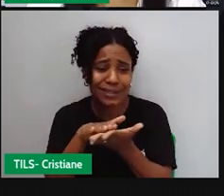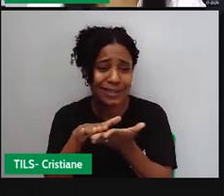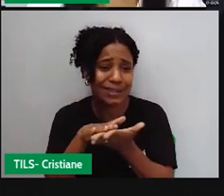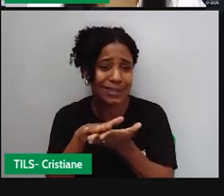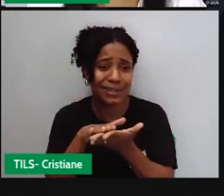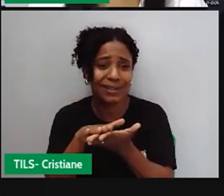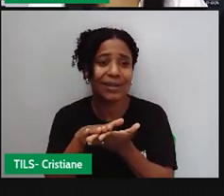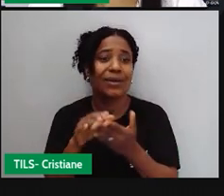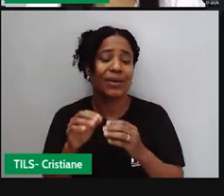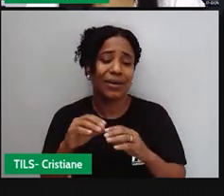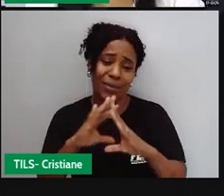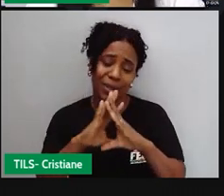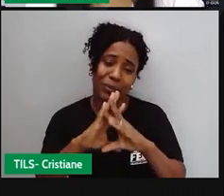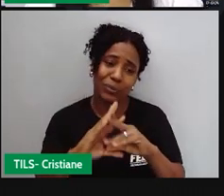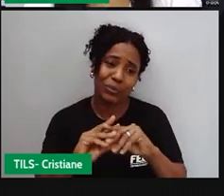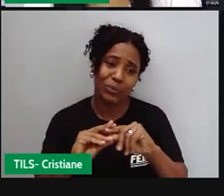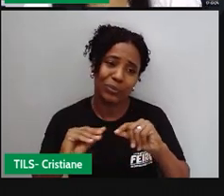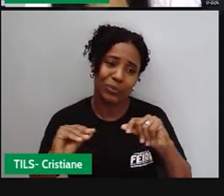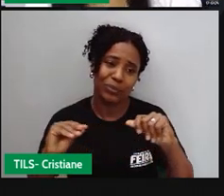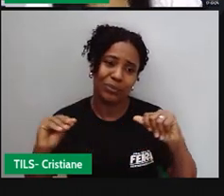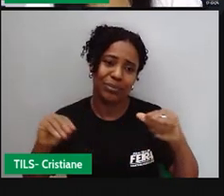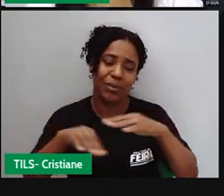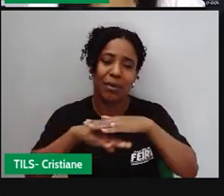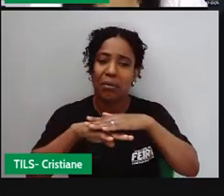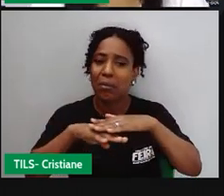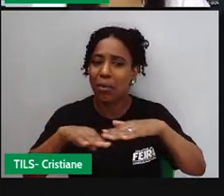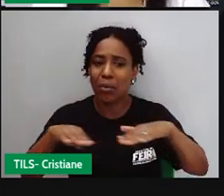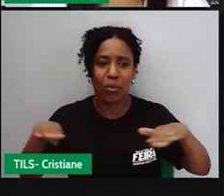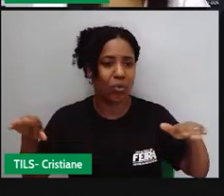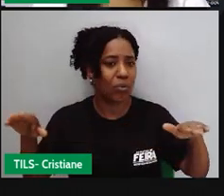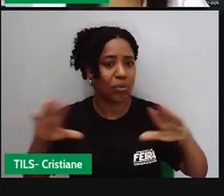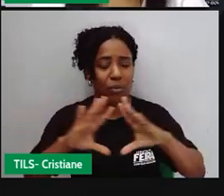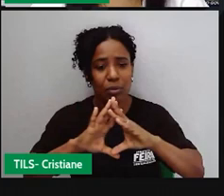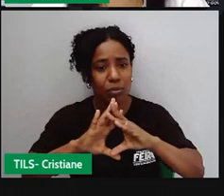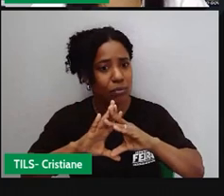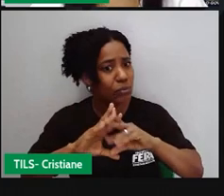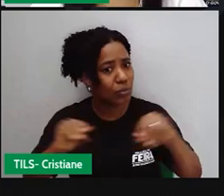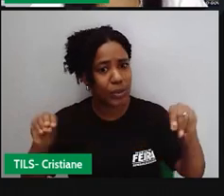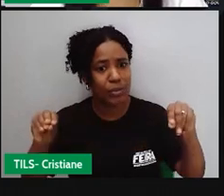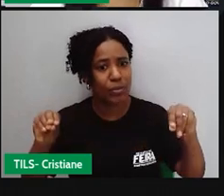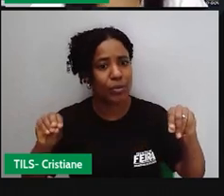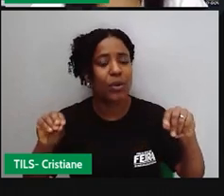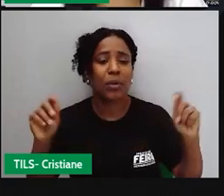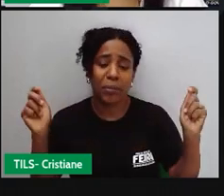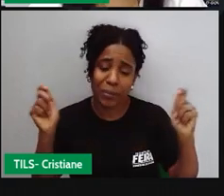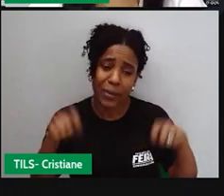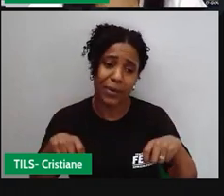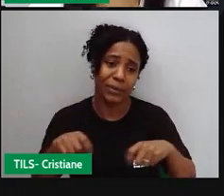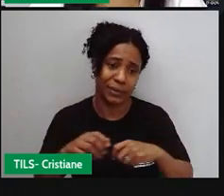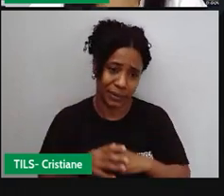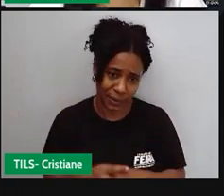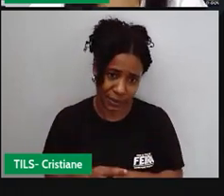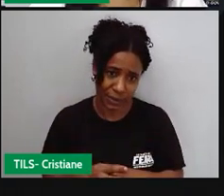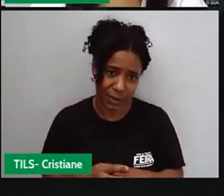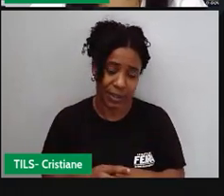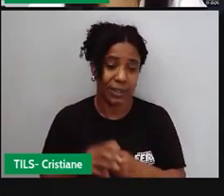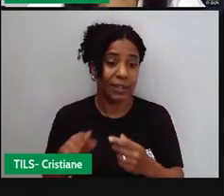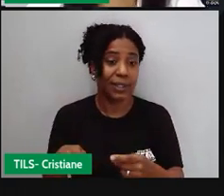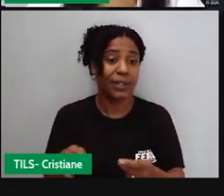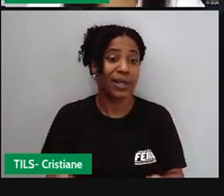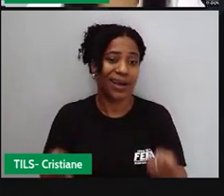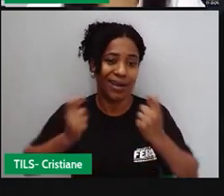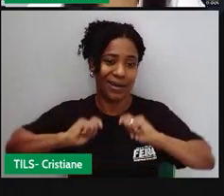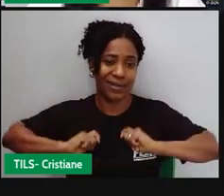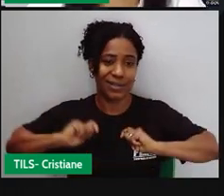destruindo com o passar do tempo, deixando de existir, deixando de preservar todas as heranças